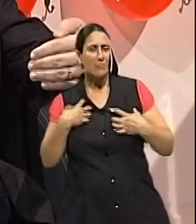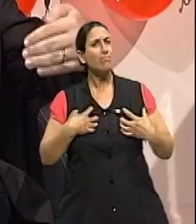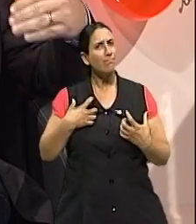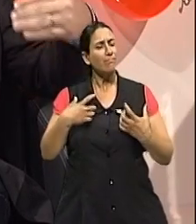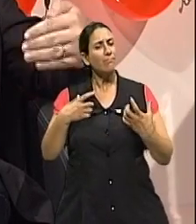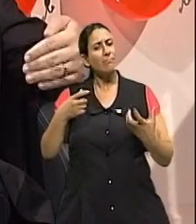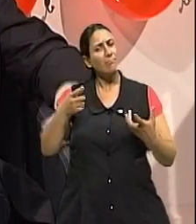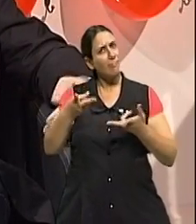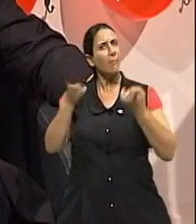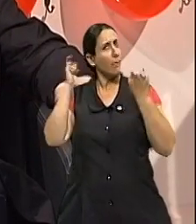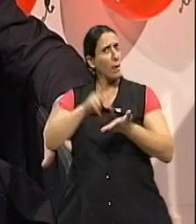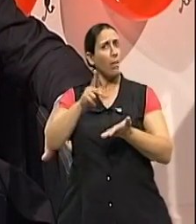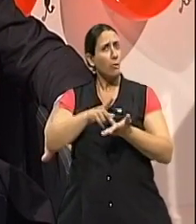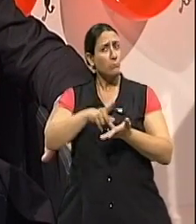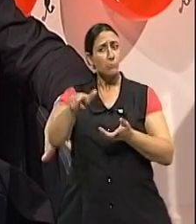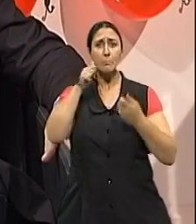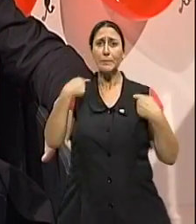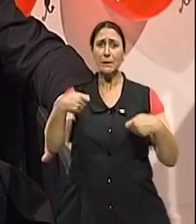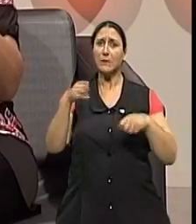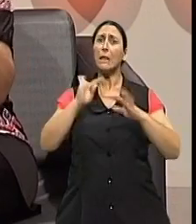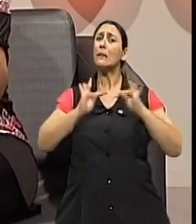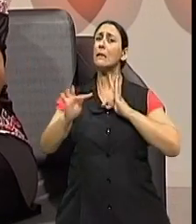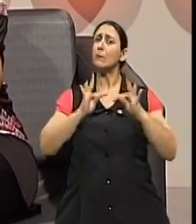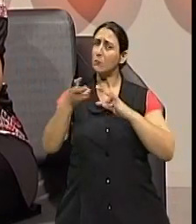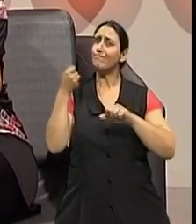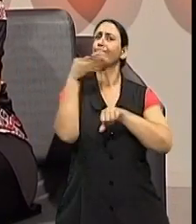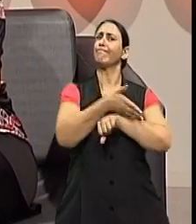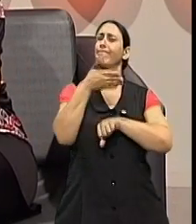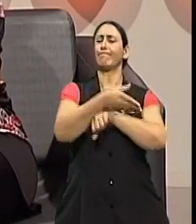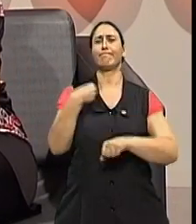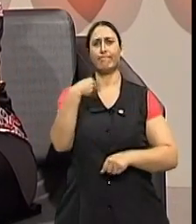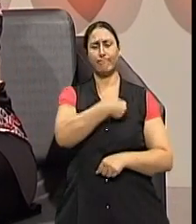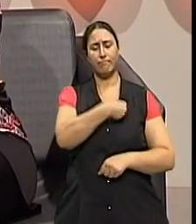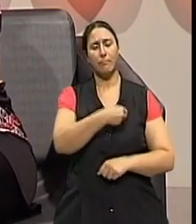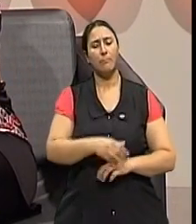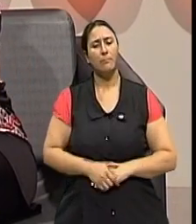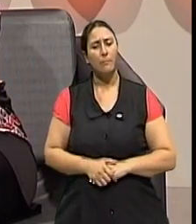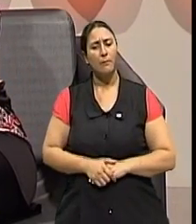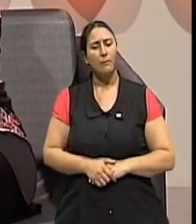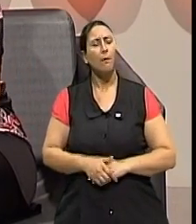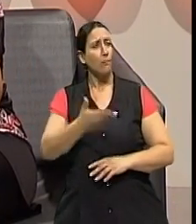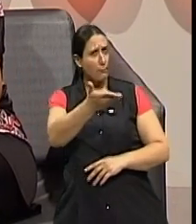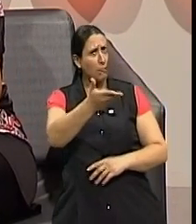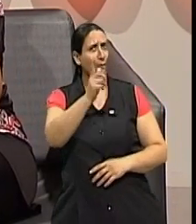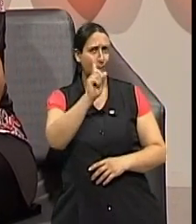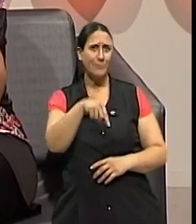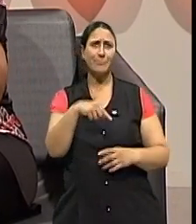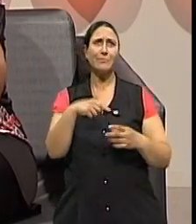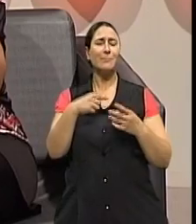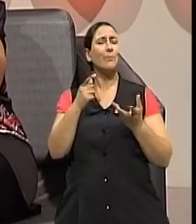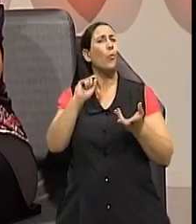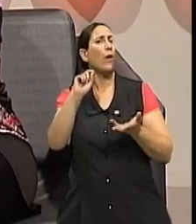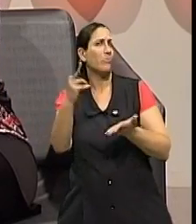realmente precisam de um tratamento. Pois é, mas aí nós chegamos num ponto que eu chamo a fase da delicadeza, né?